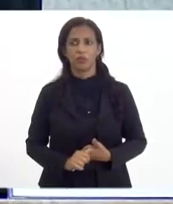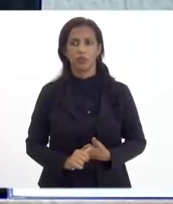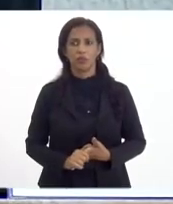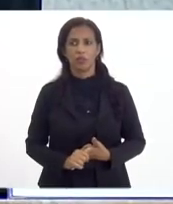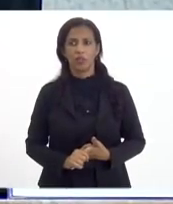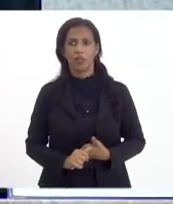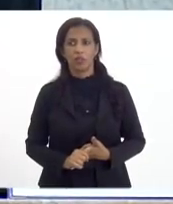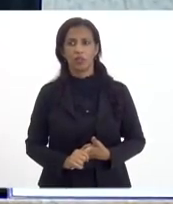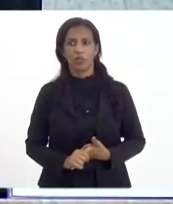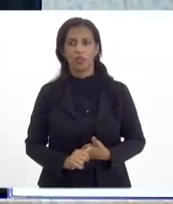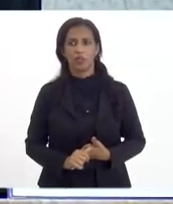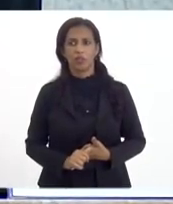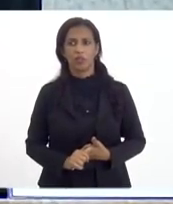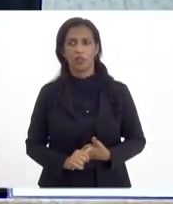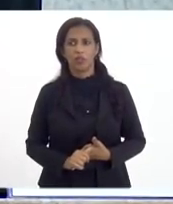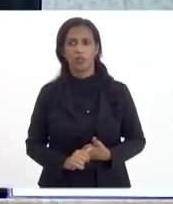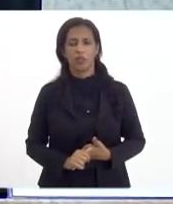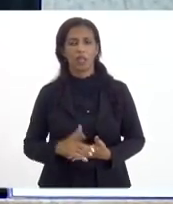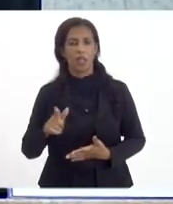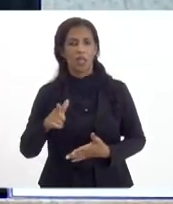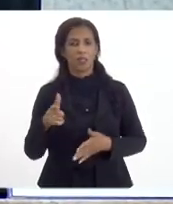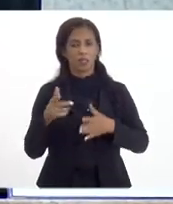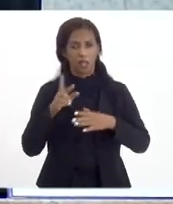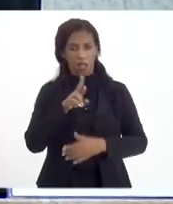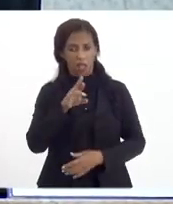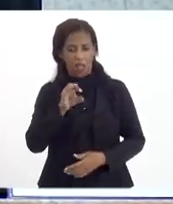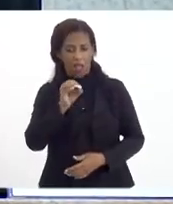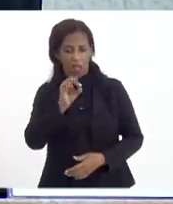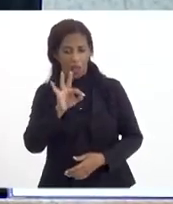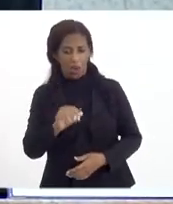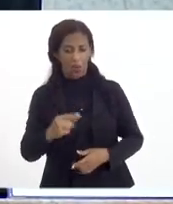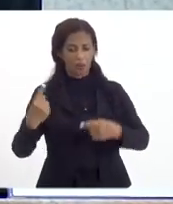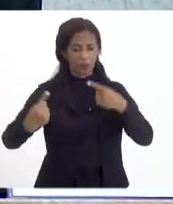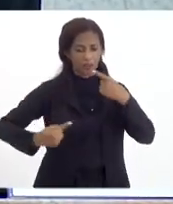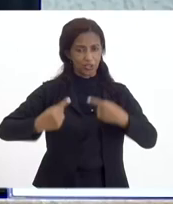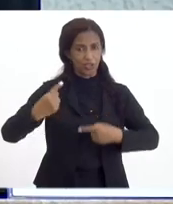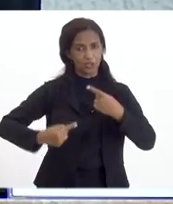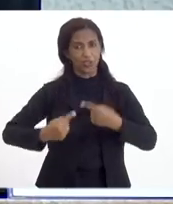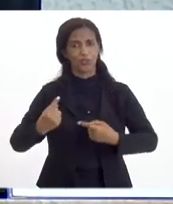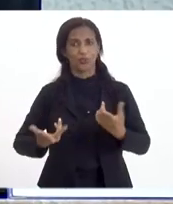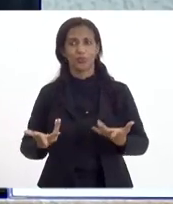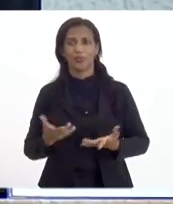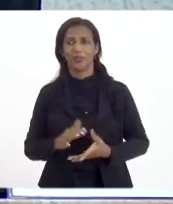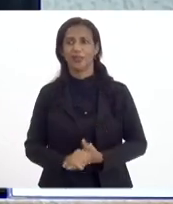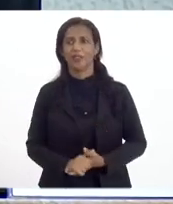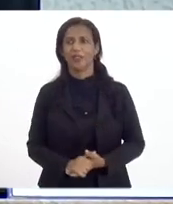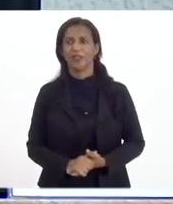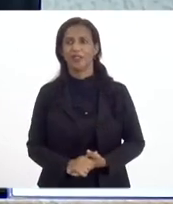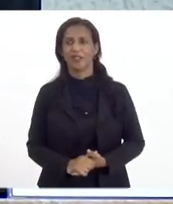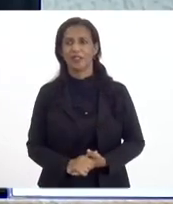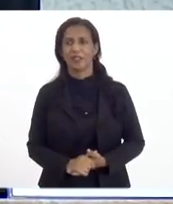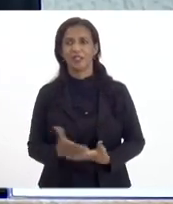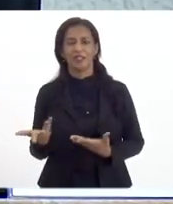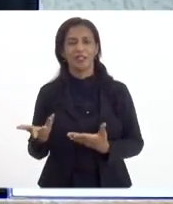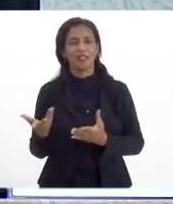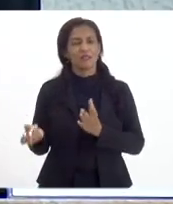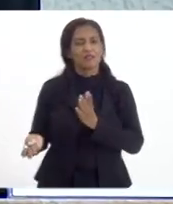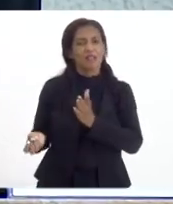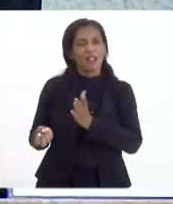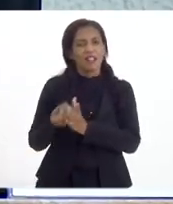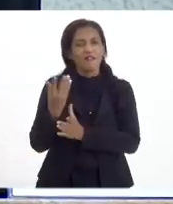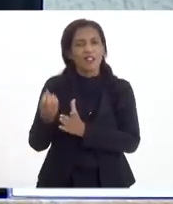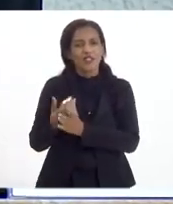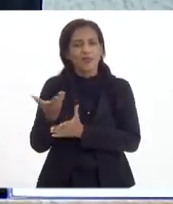essa questão da rota a gente precisa disputar, prefeitos, porque isso traz investimento para toda